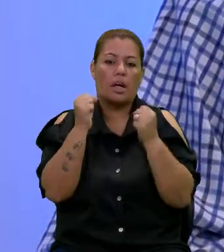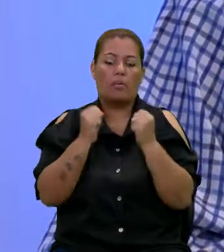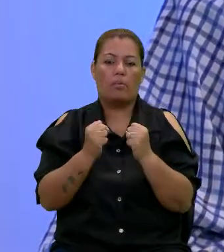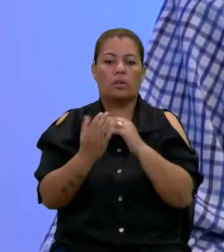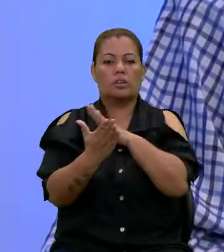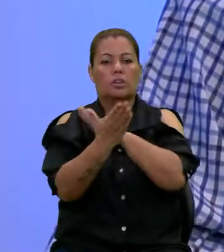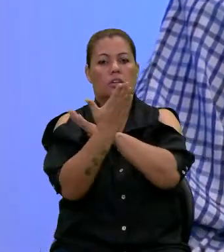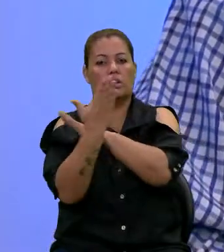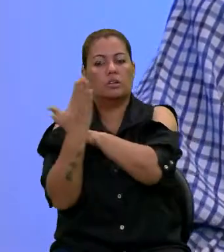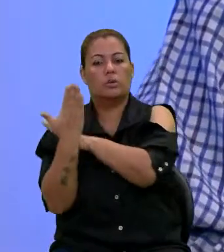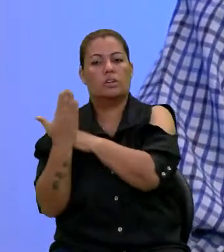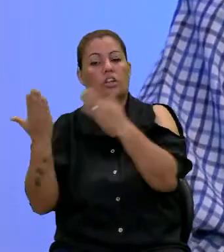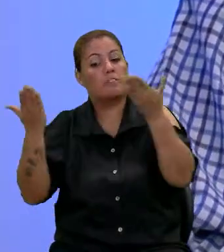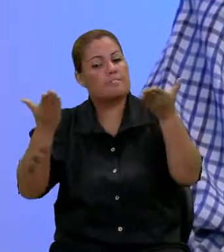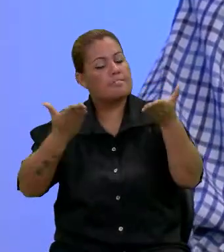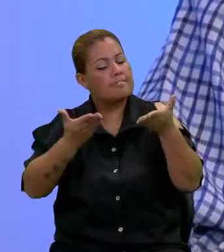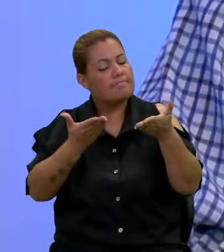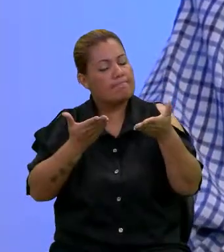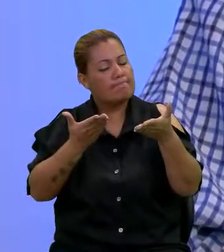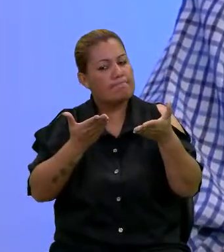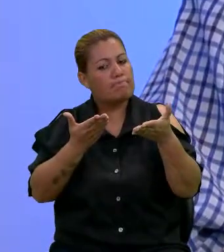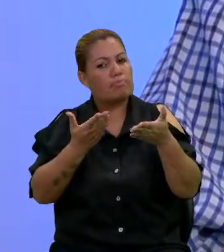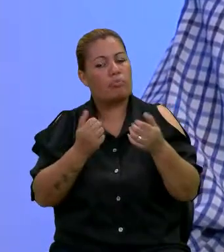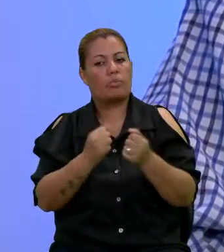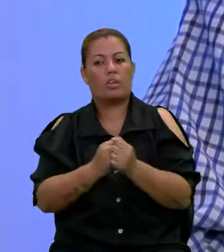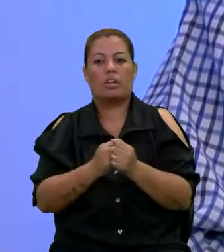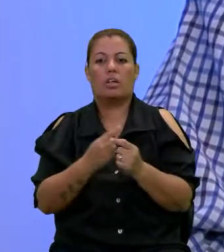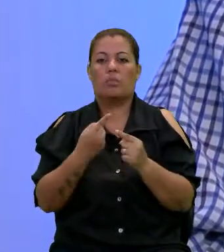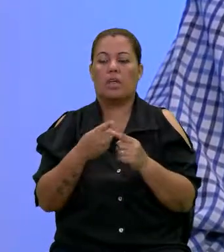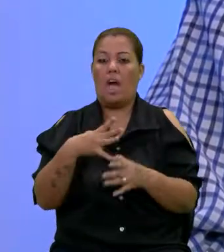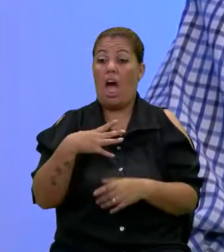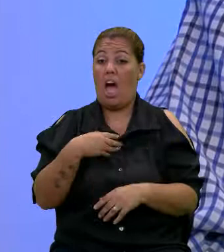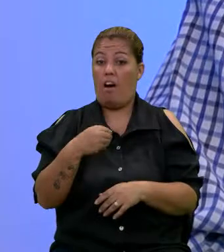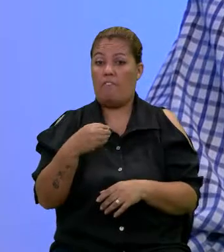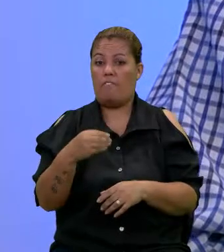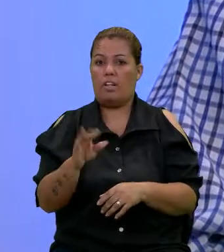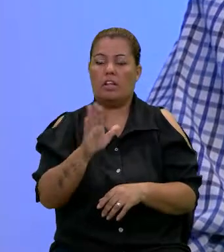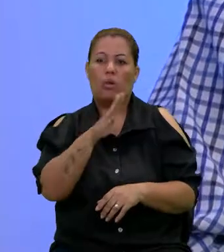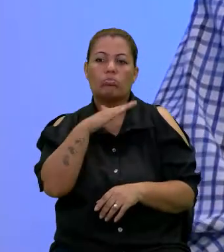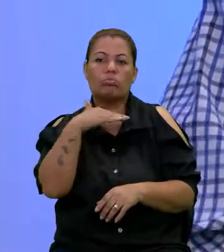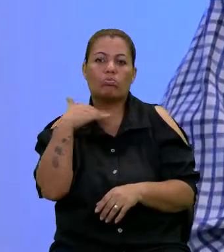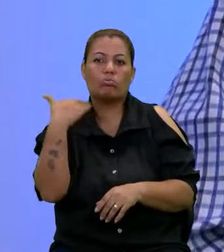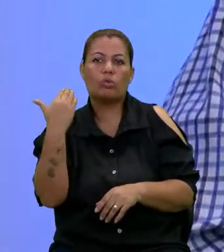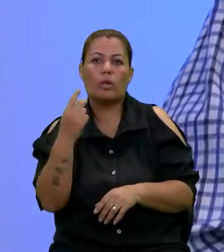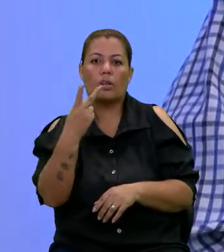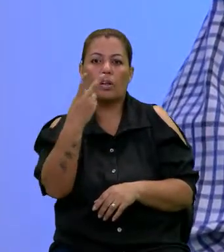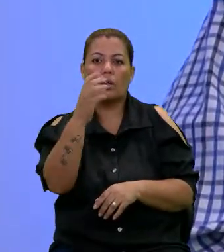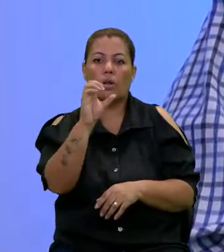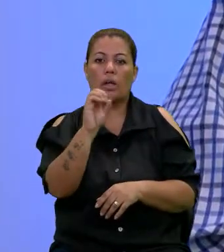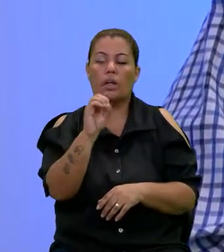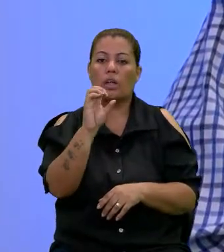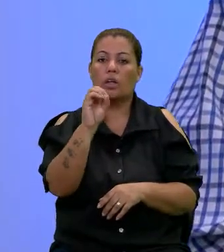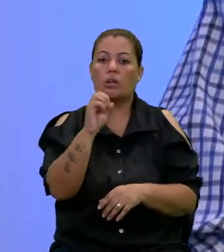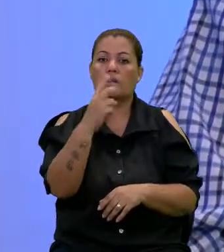ajudar ao que nós vamos fazer agora. Porque a filha dela morreu em 2002